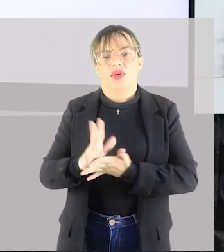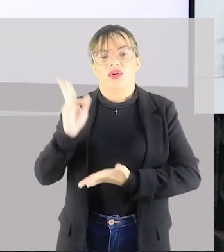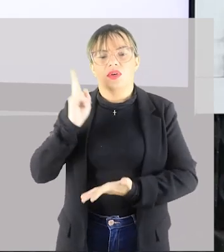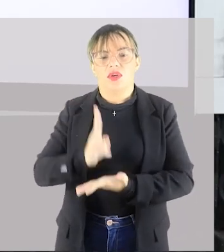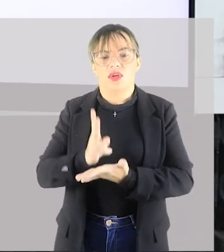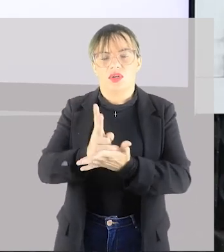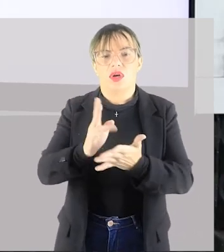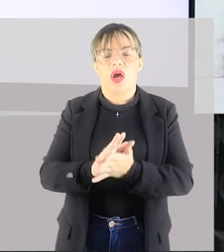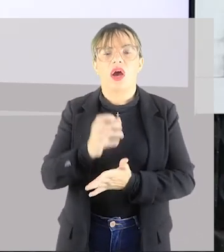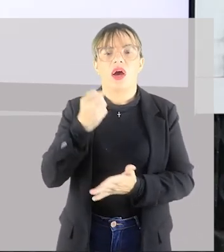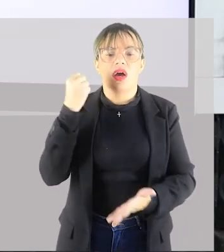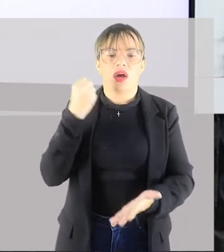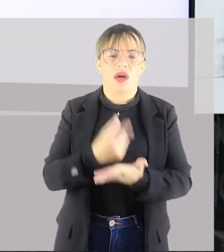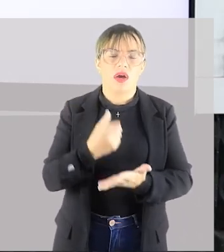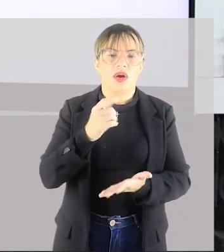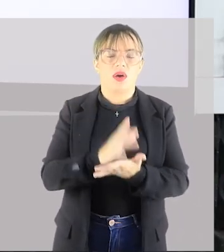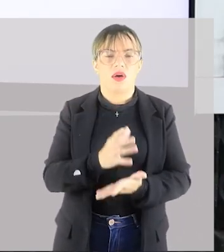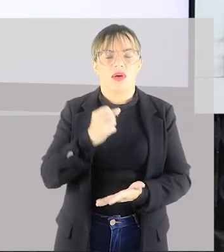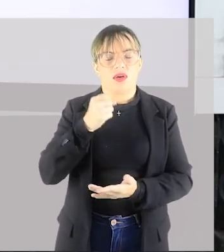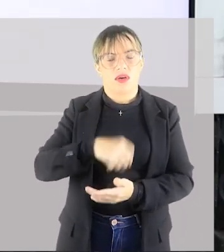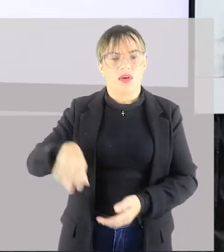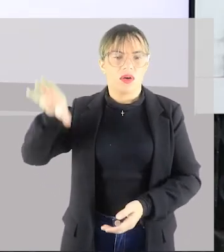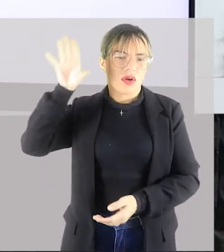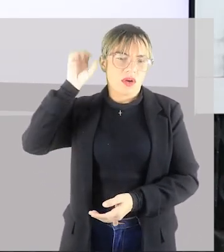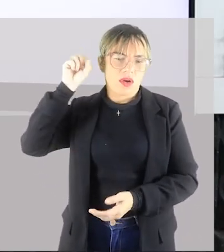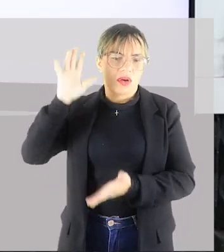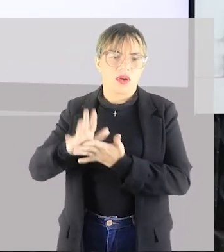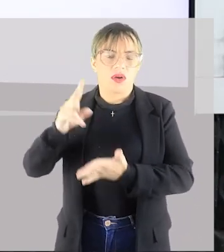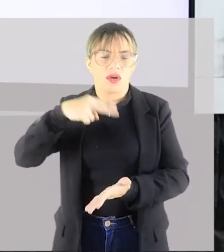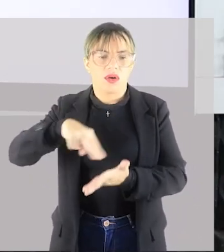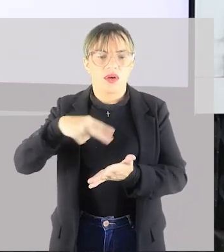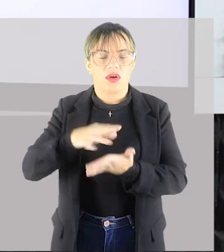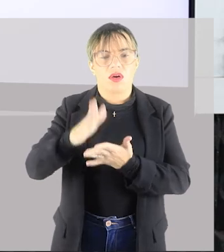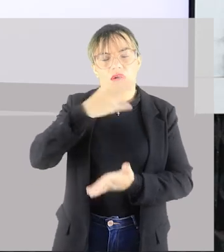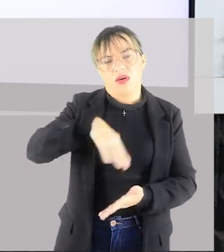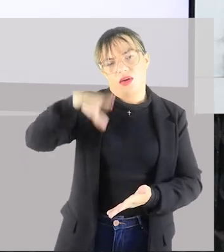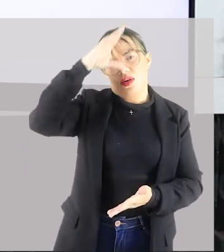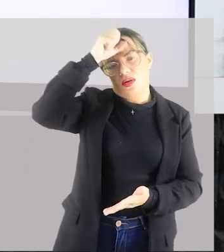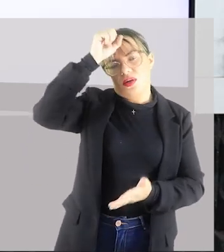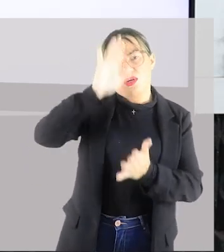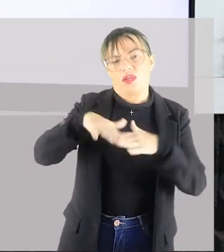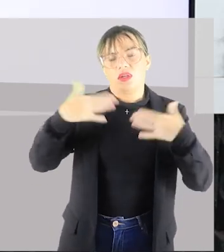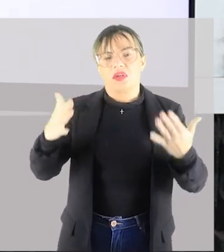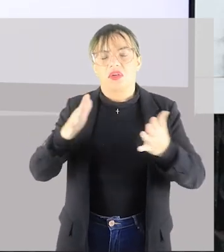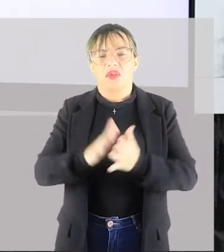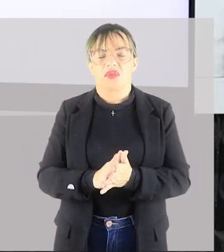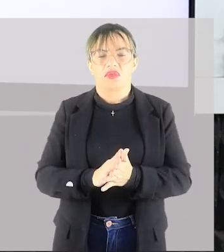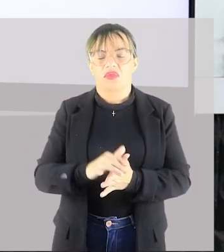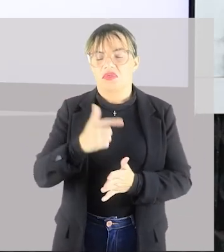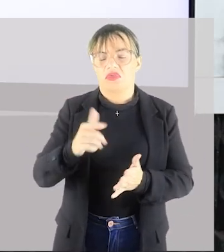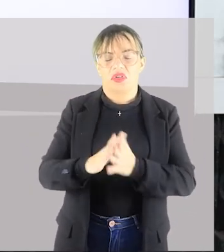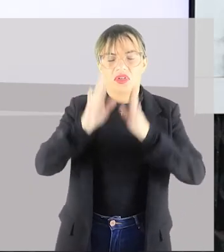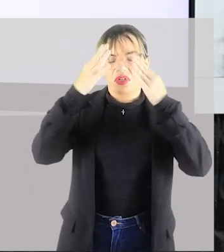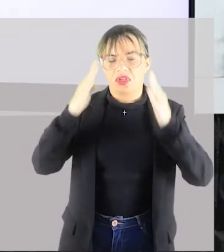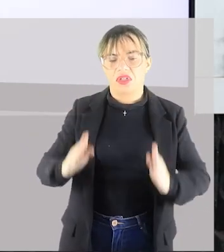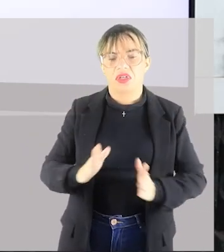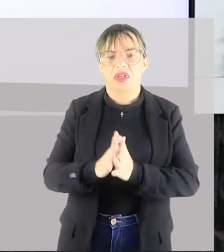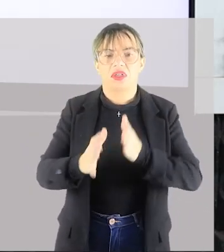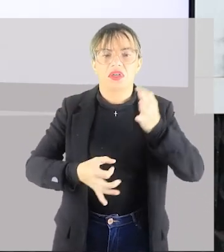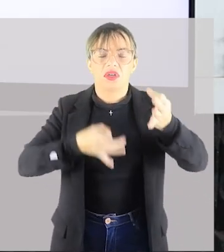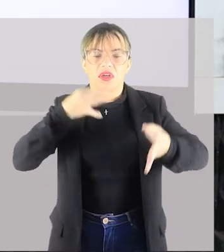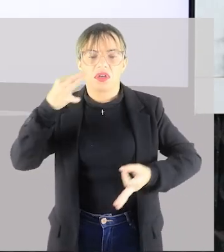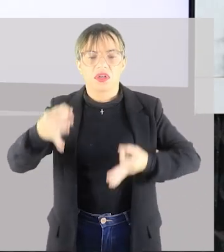que ele consuma aquela substância sem analisá-la criticamente. Então,